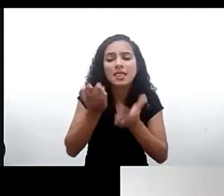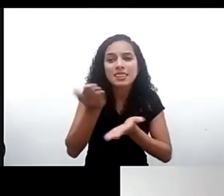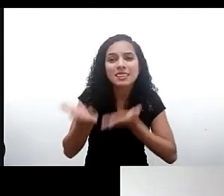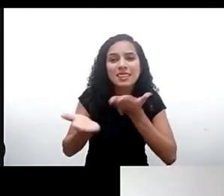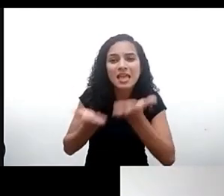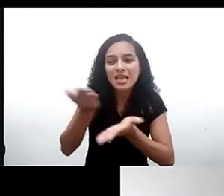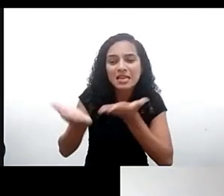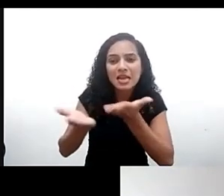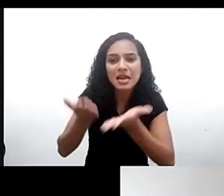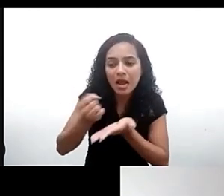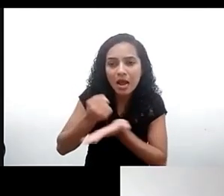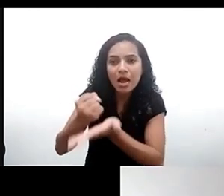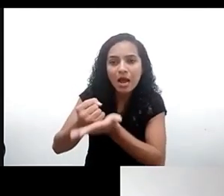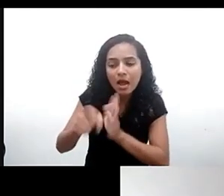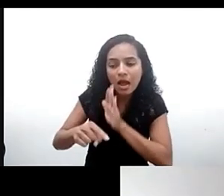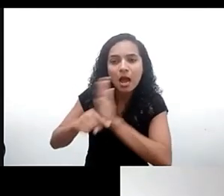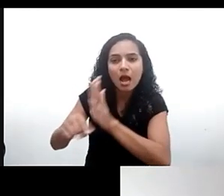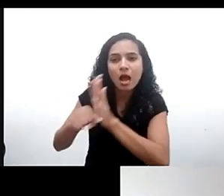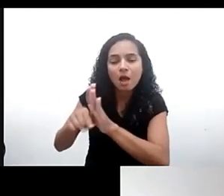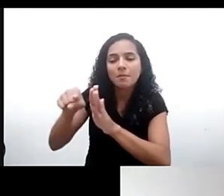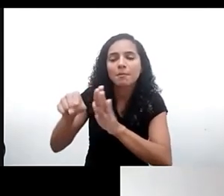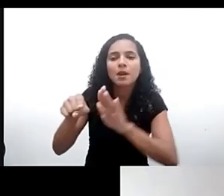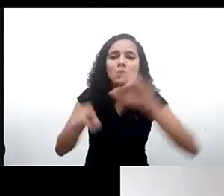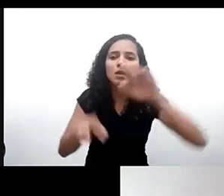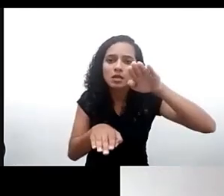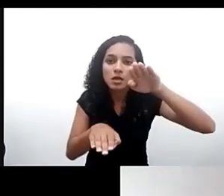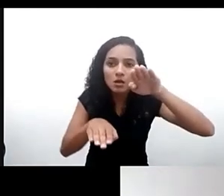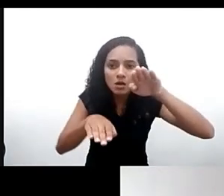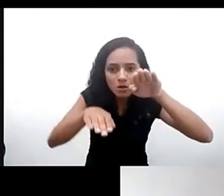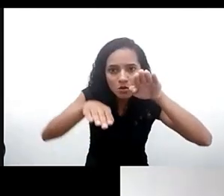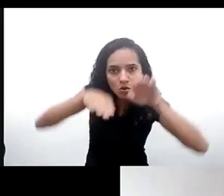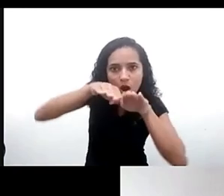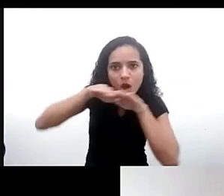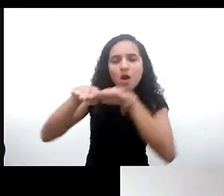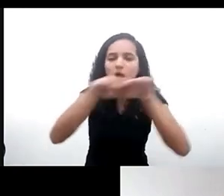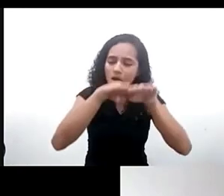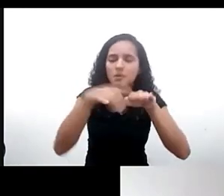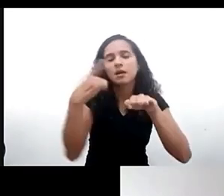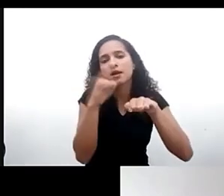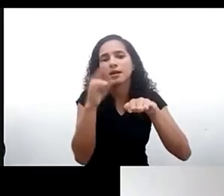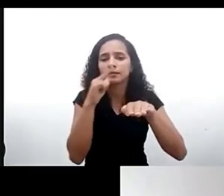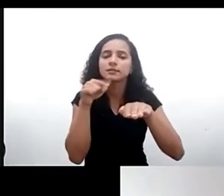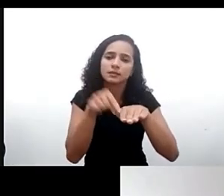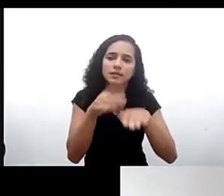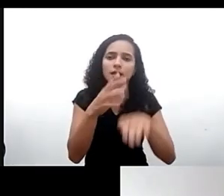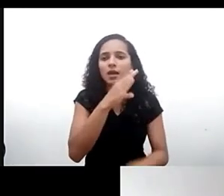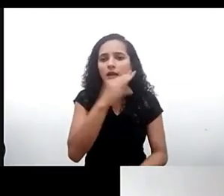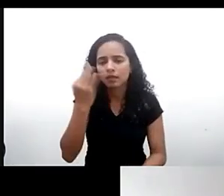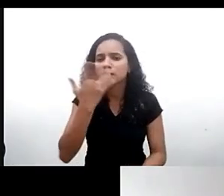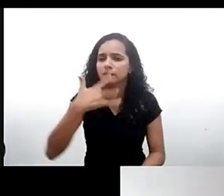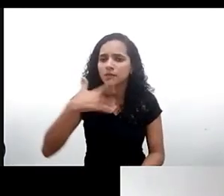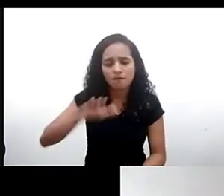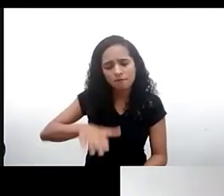transformações sociais diminuir as desigualdades e permitir que crianças e adolescentes possam realmente viver suas infâncias e